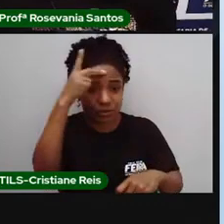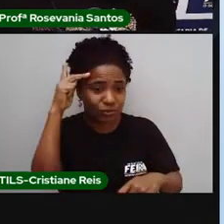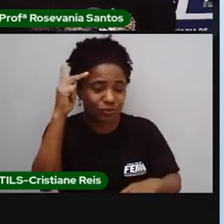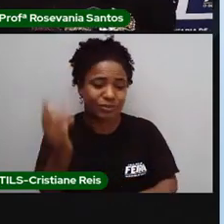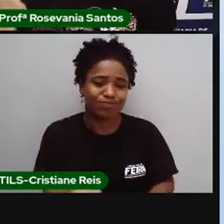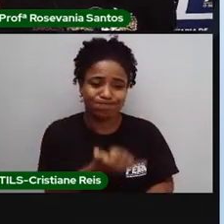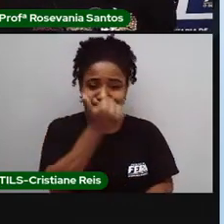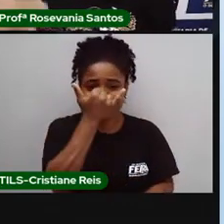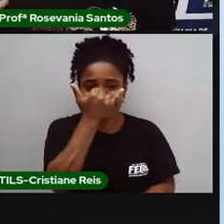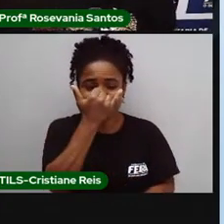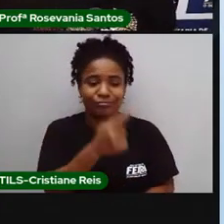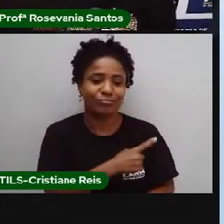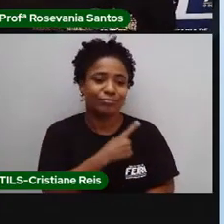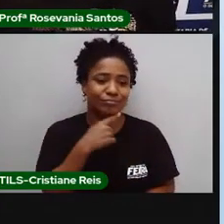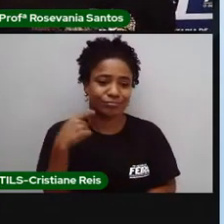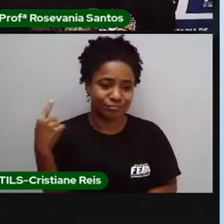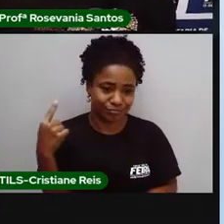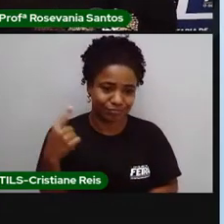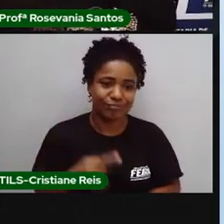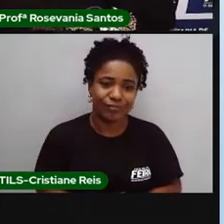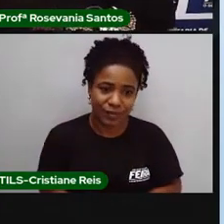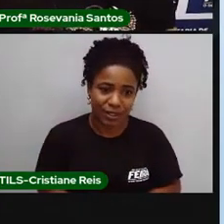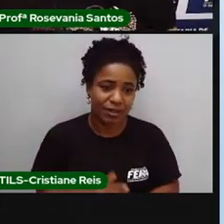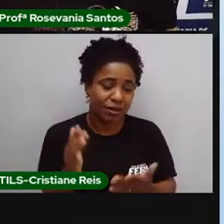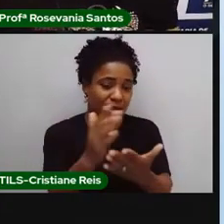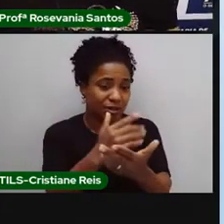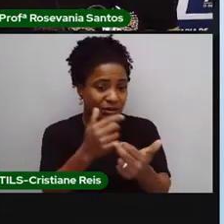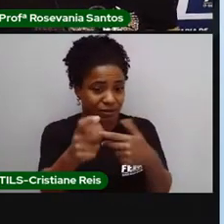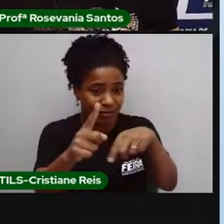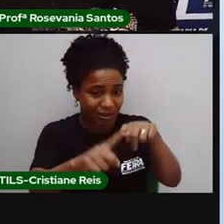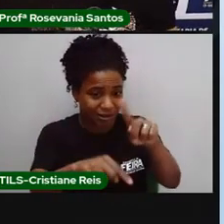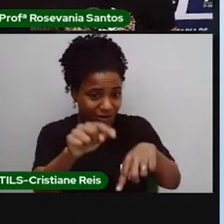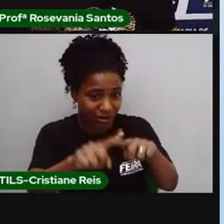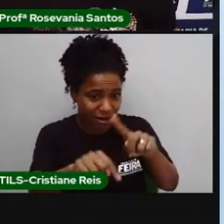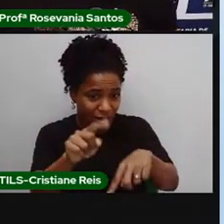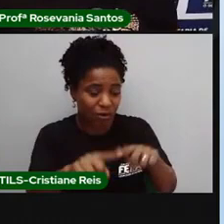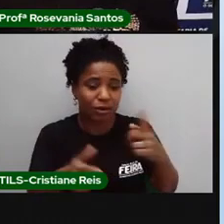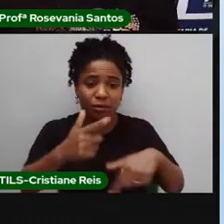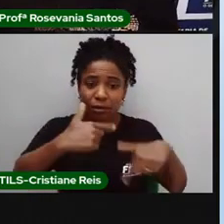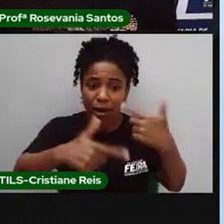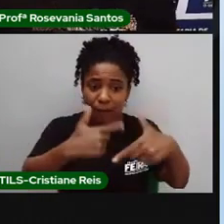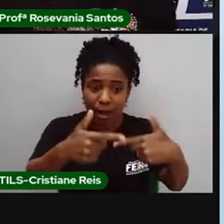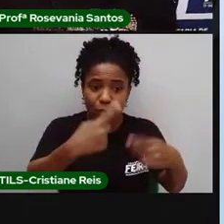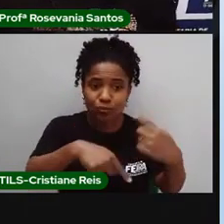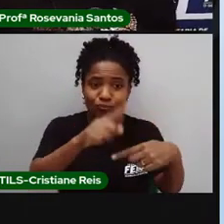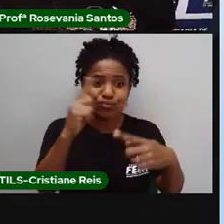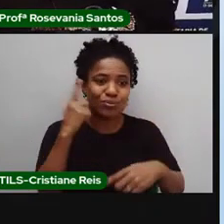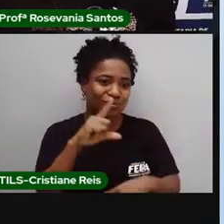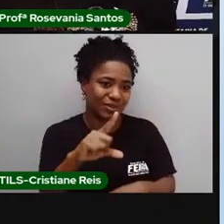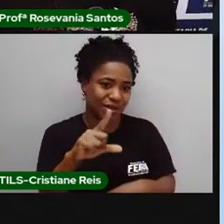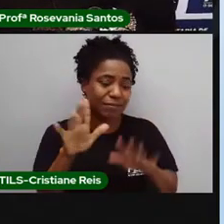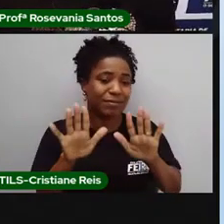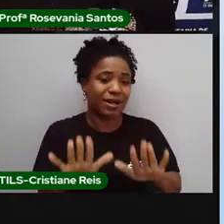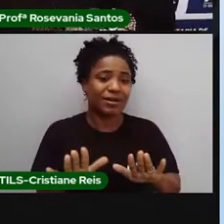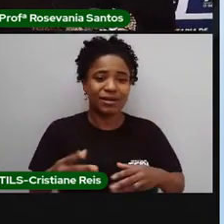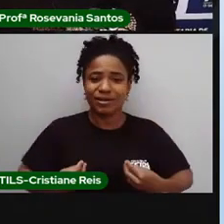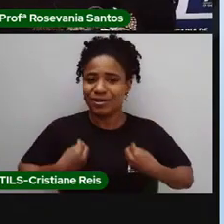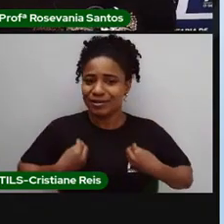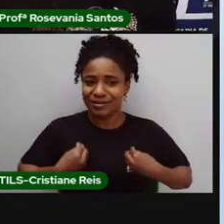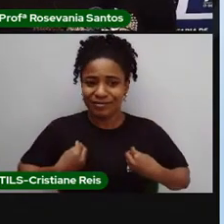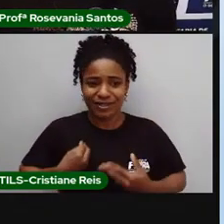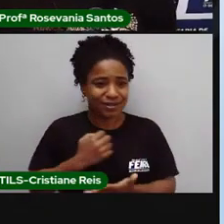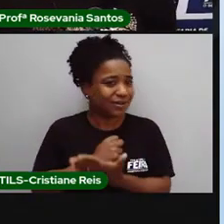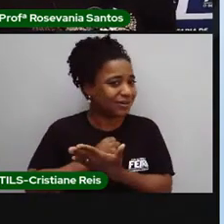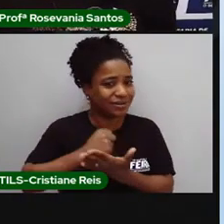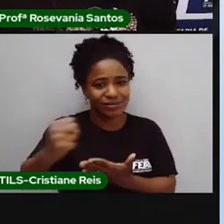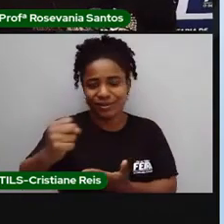que é irreversível. As outras a gente pode, com o trabalho, conquistar novamente. E por fim, né, a gente também, infelizmente, nas nossas áreas de florestas,